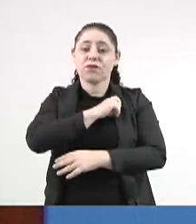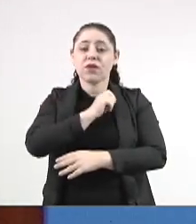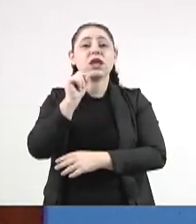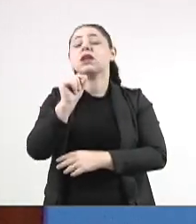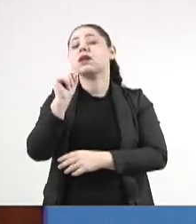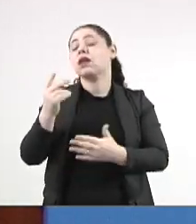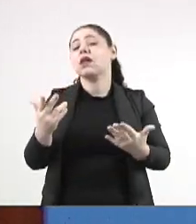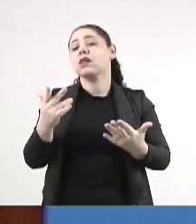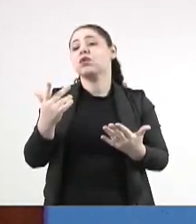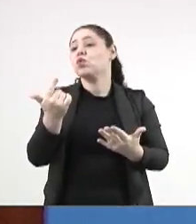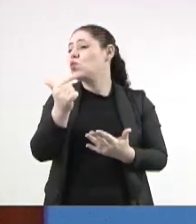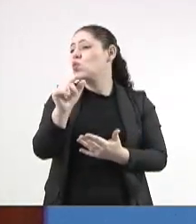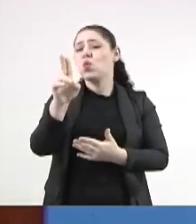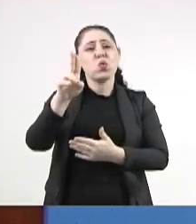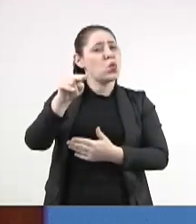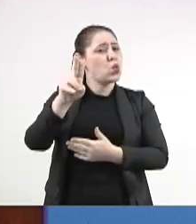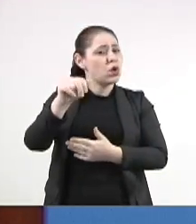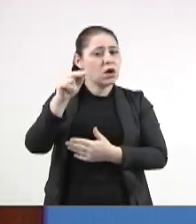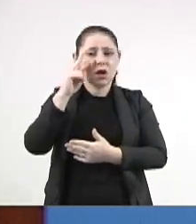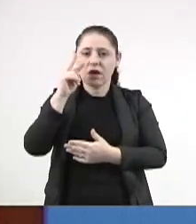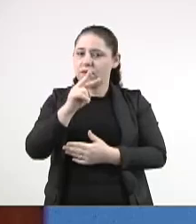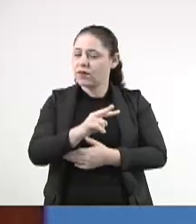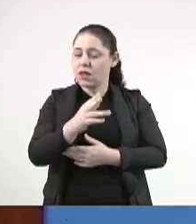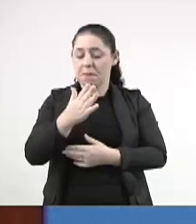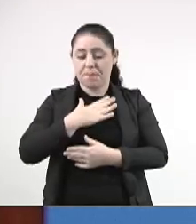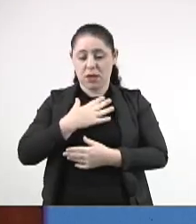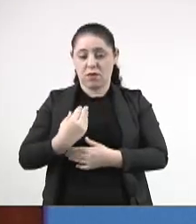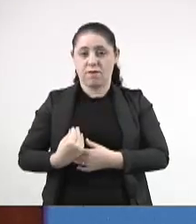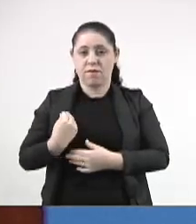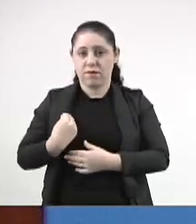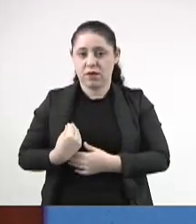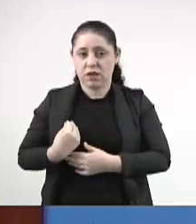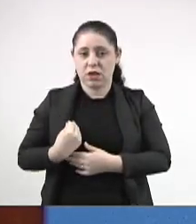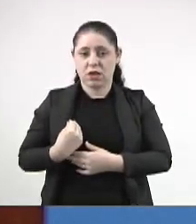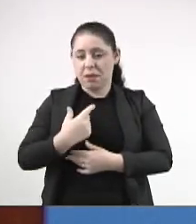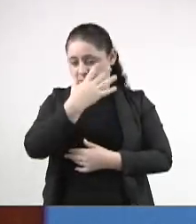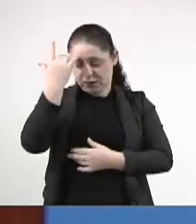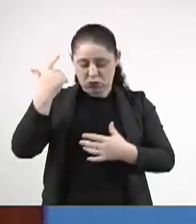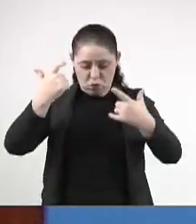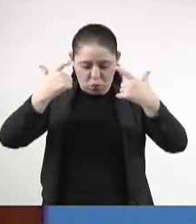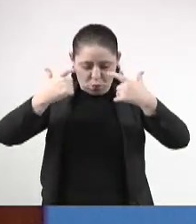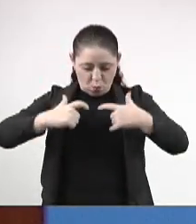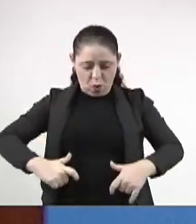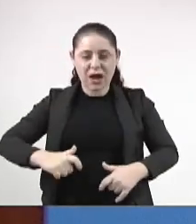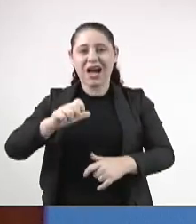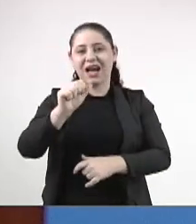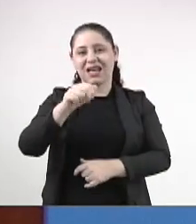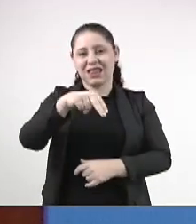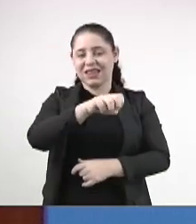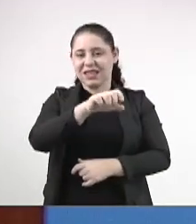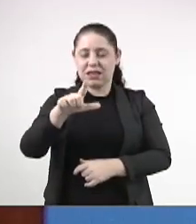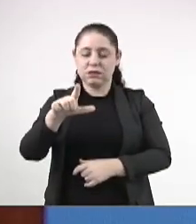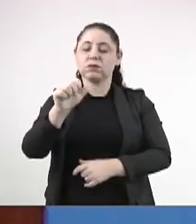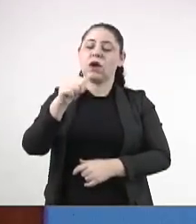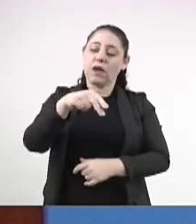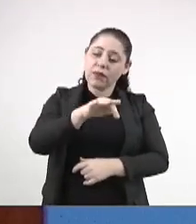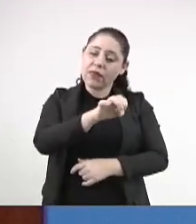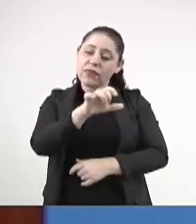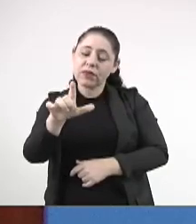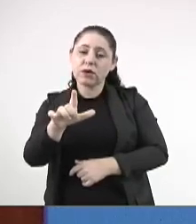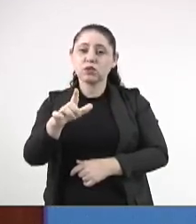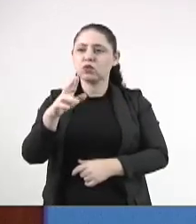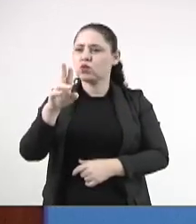Eu nunca vi, na minha vida, um cara com o uniforme da ANEEL, da Anatel, dessas agências reguladoras.